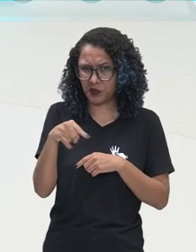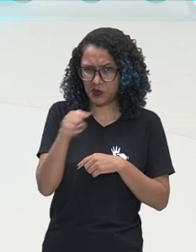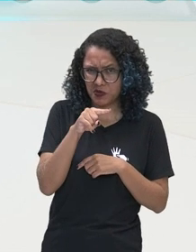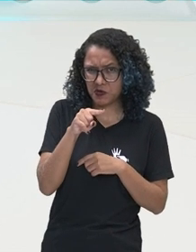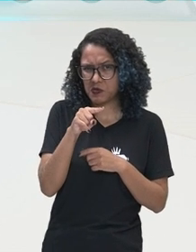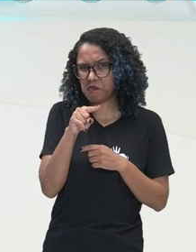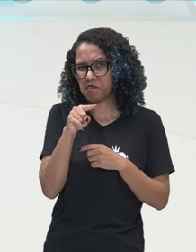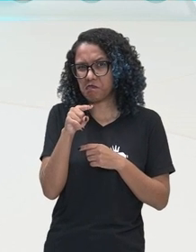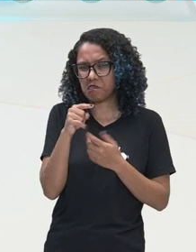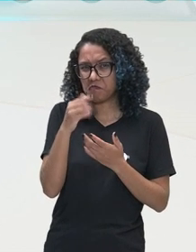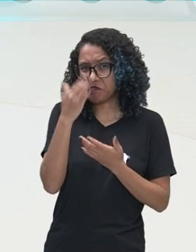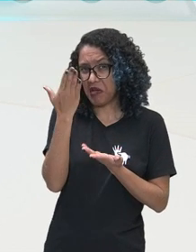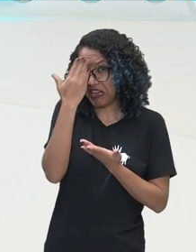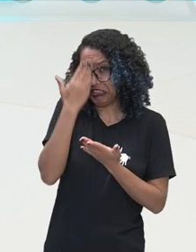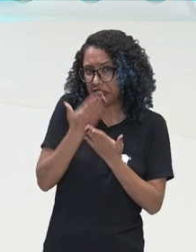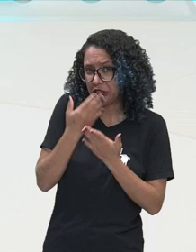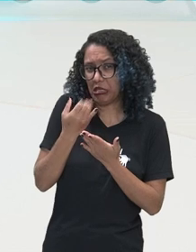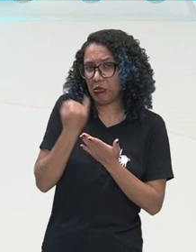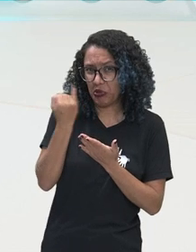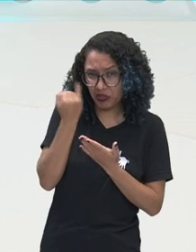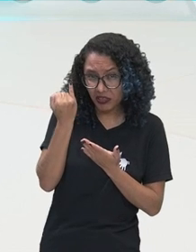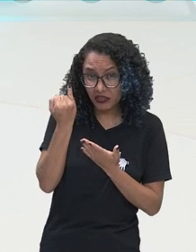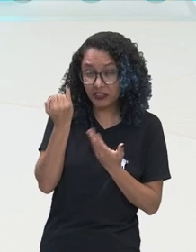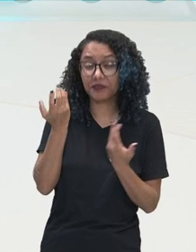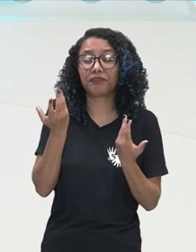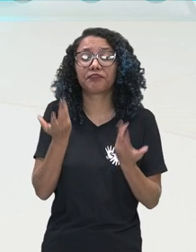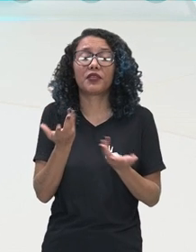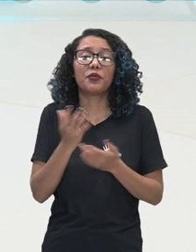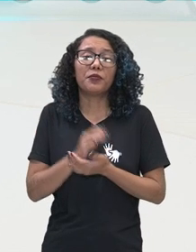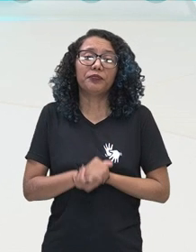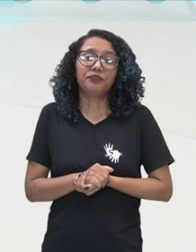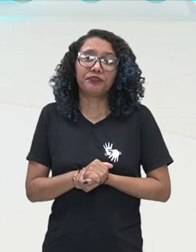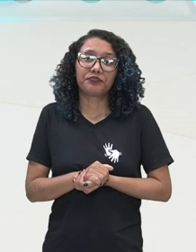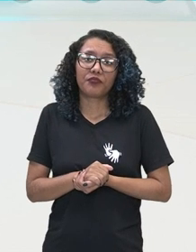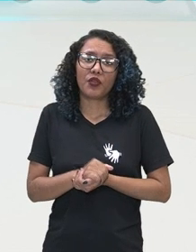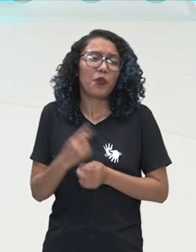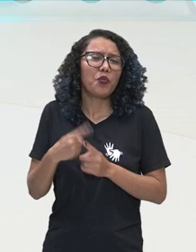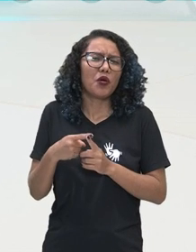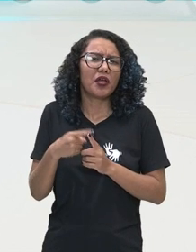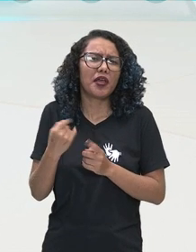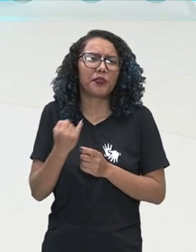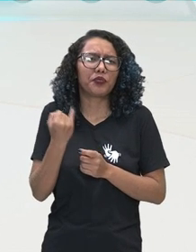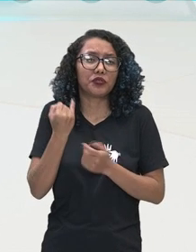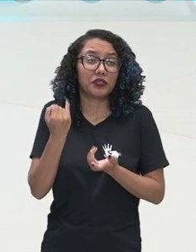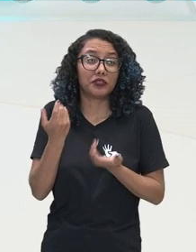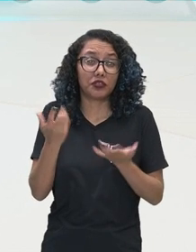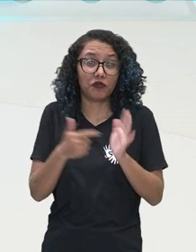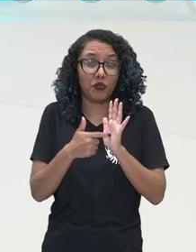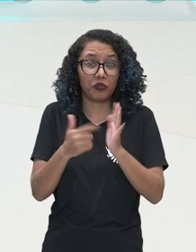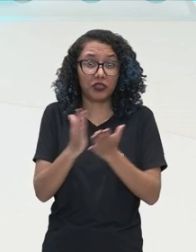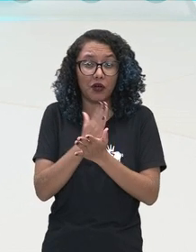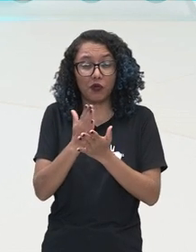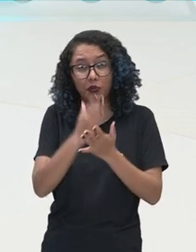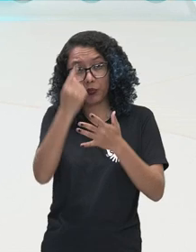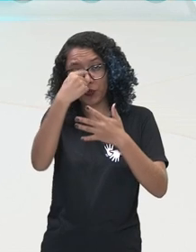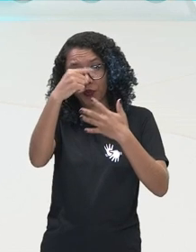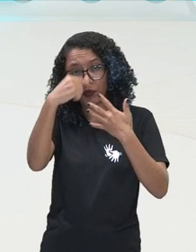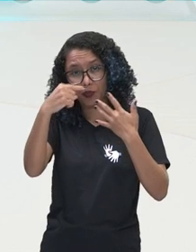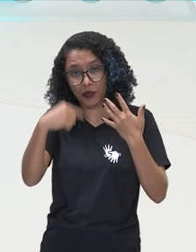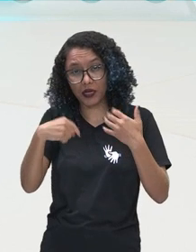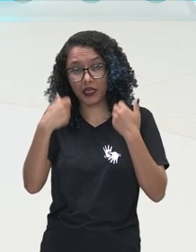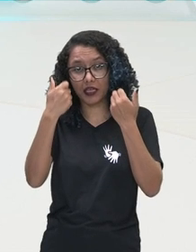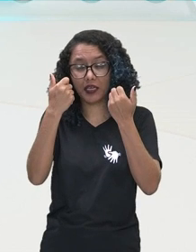para a gente? Eu trago aqui para vocês alguns tópicos sobre a importância da